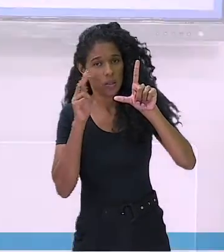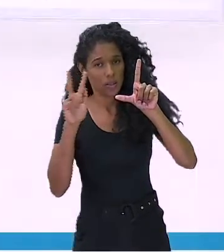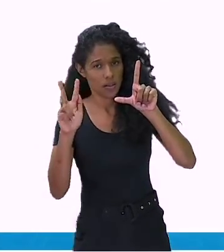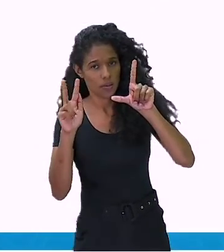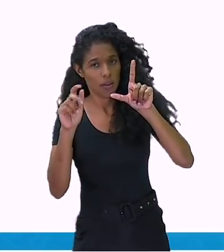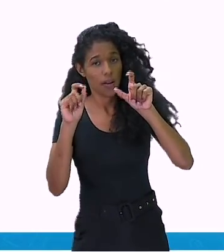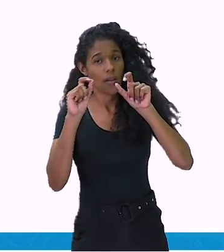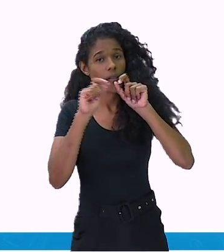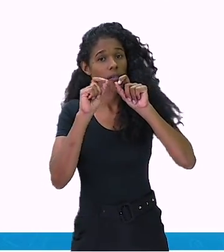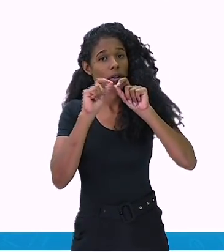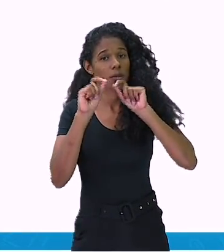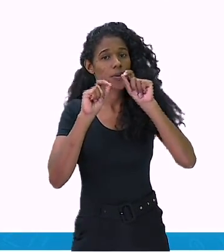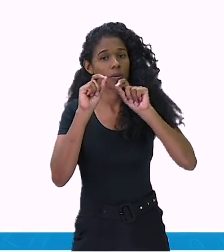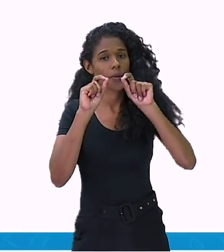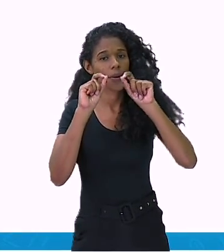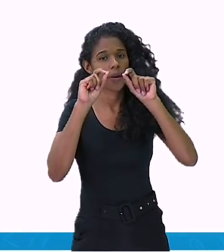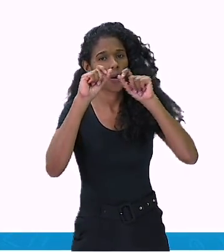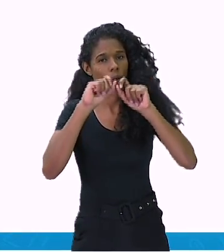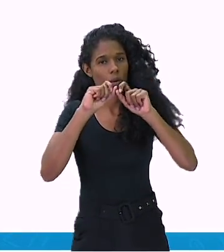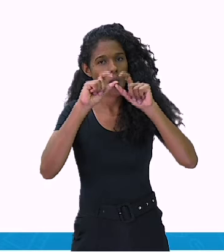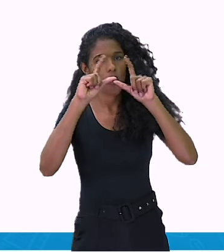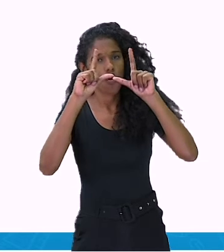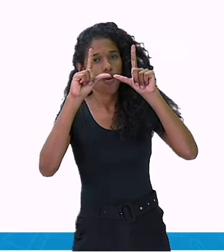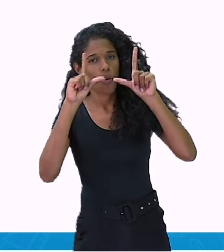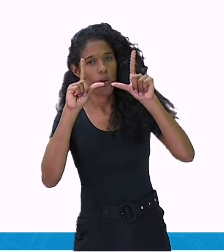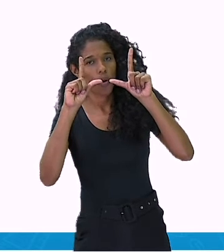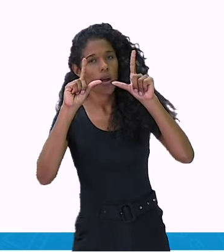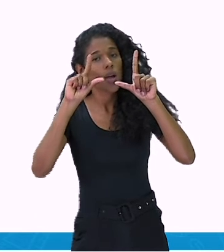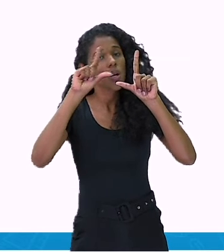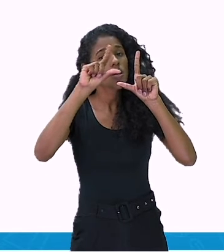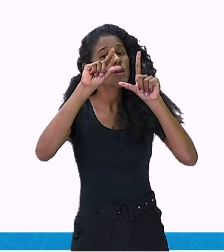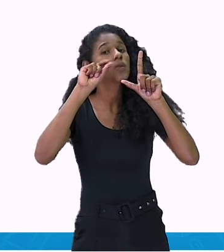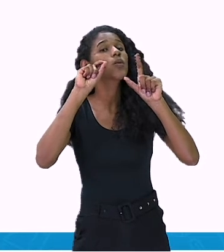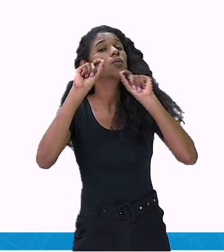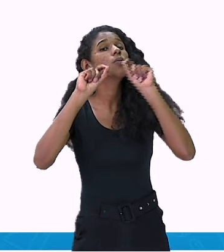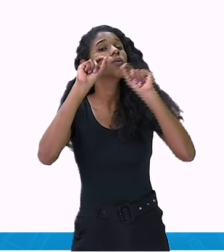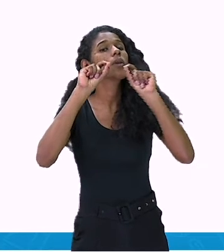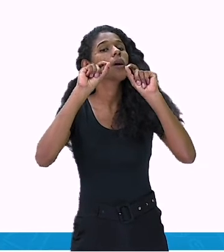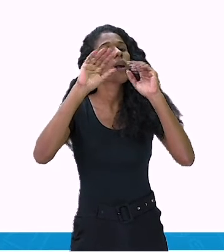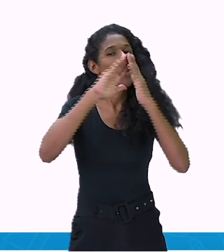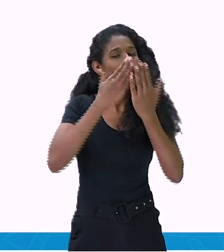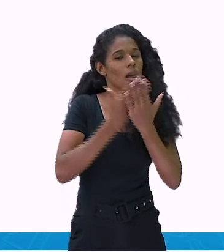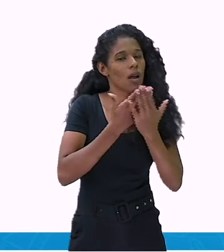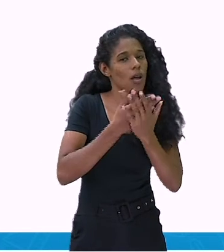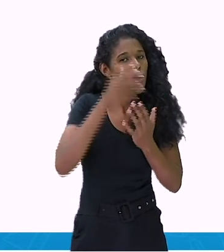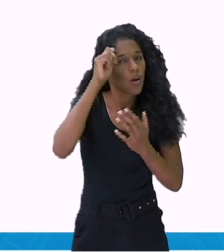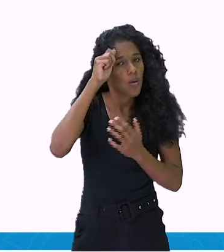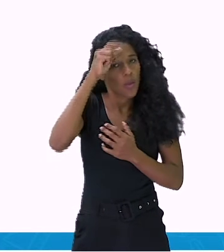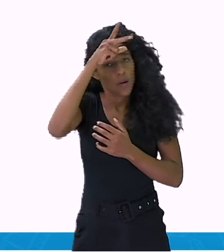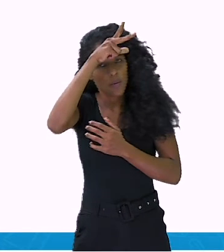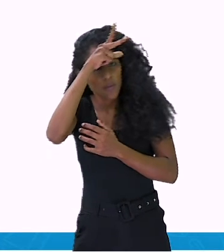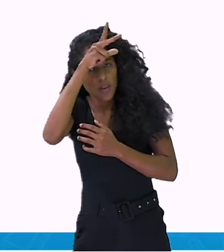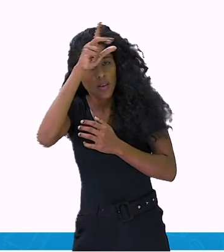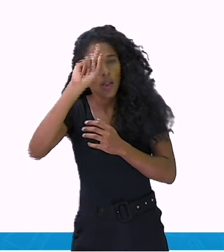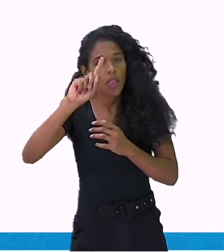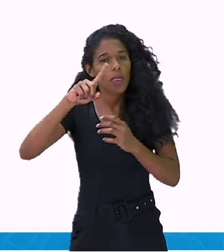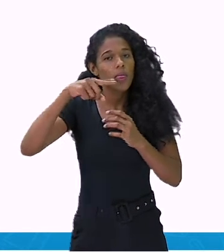login. Selecione o item Escolas Municipais. Aparecerá o nome do CRAED 2021.